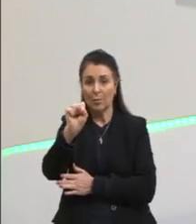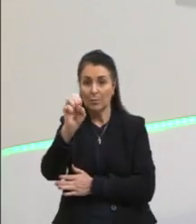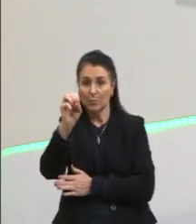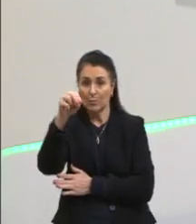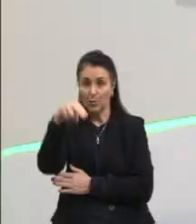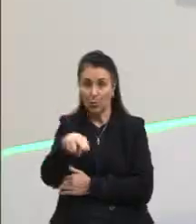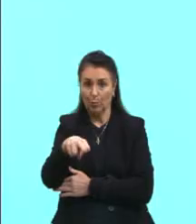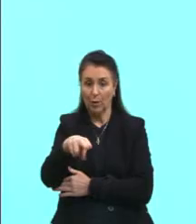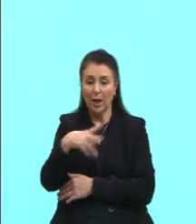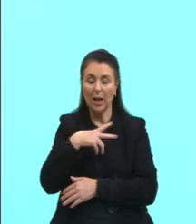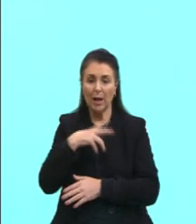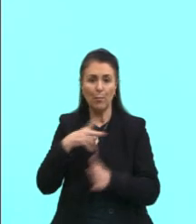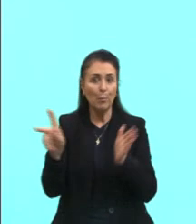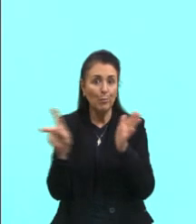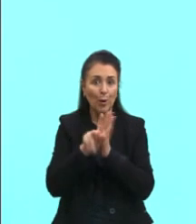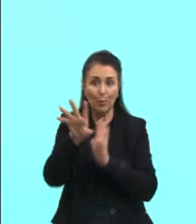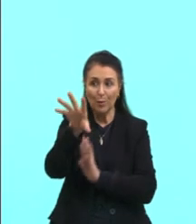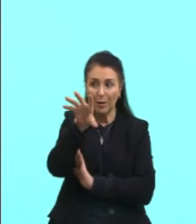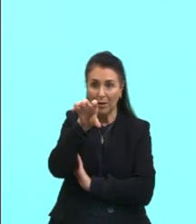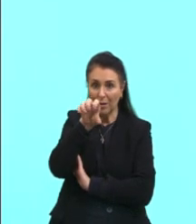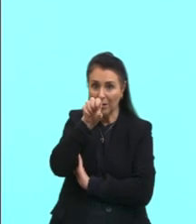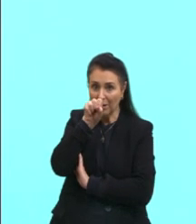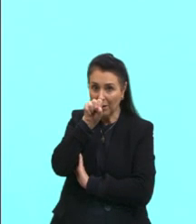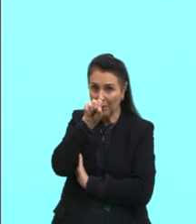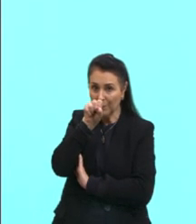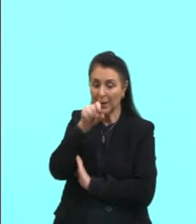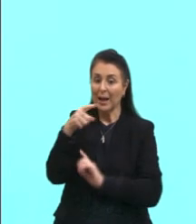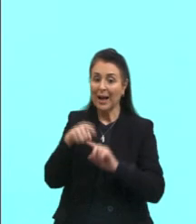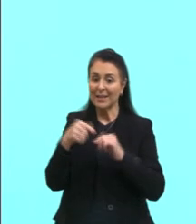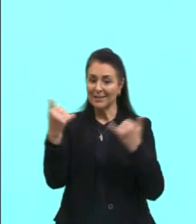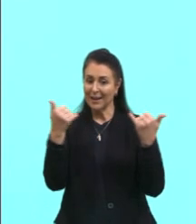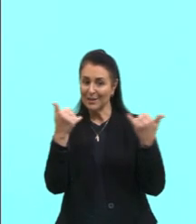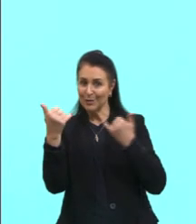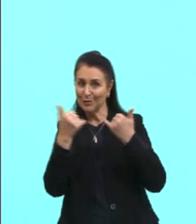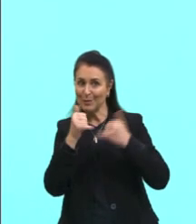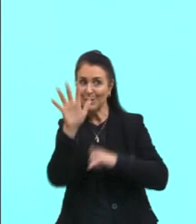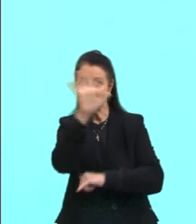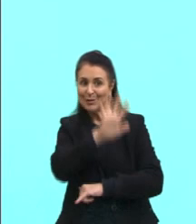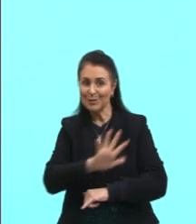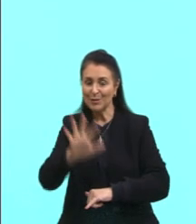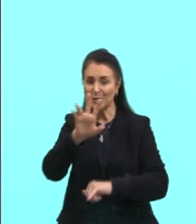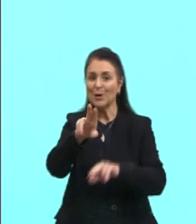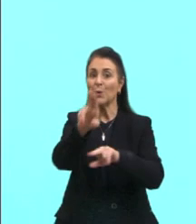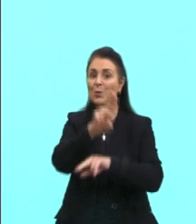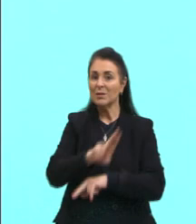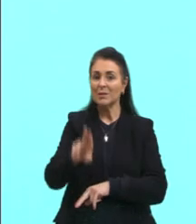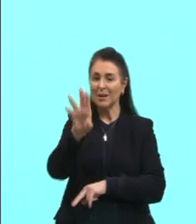olfato. Então, vai coletar as informações do ambiente através do olfato.